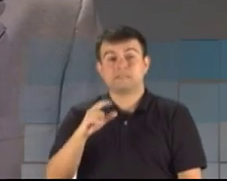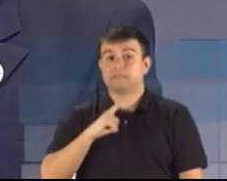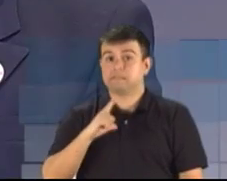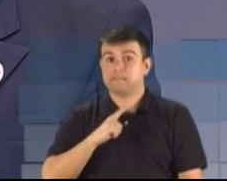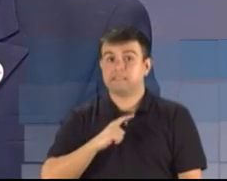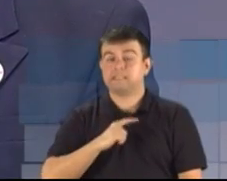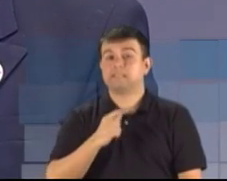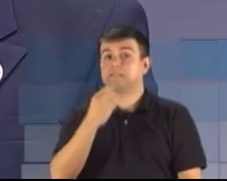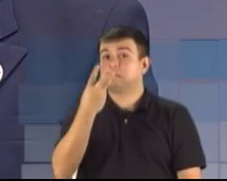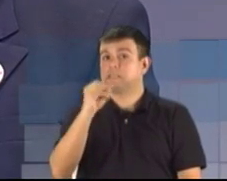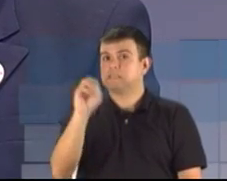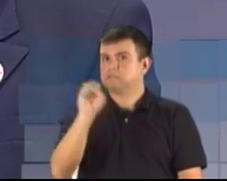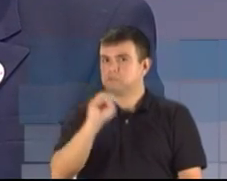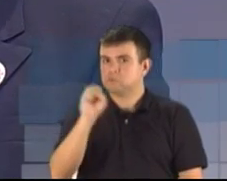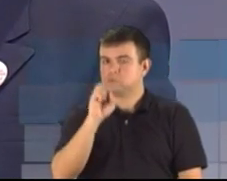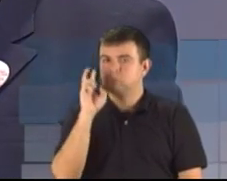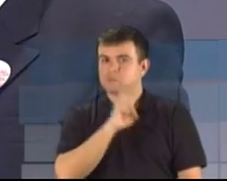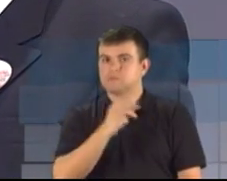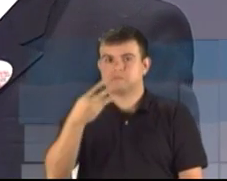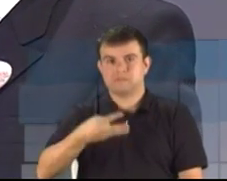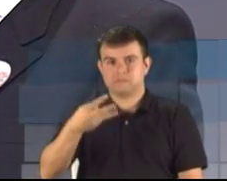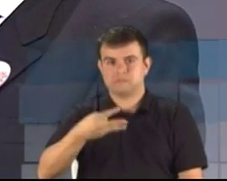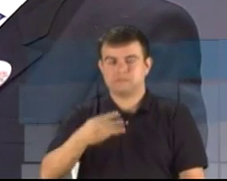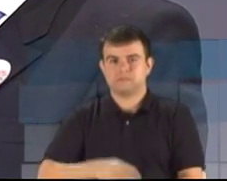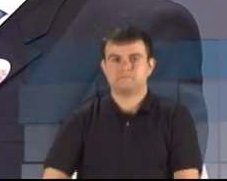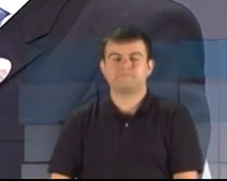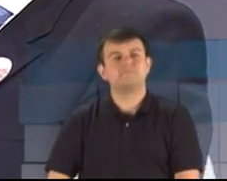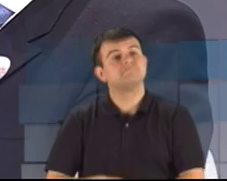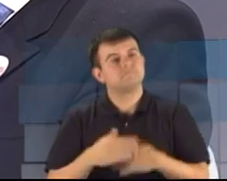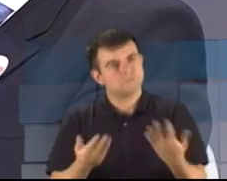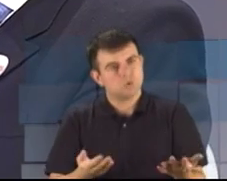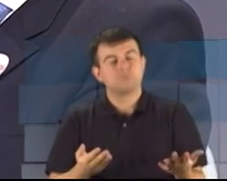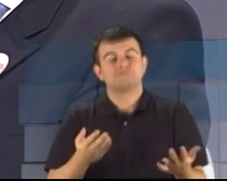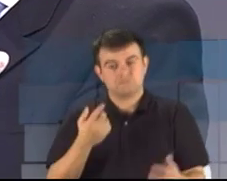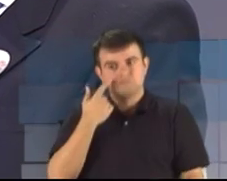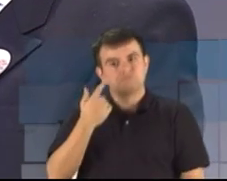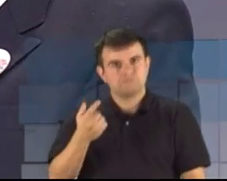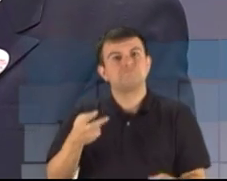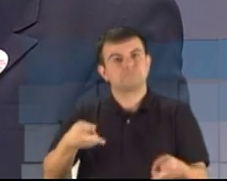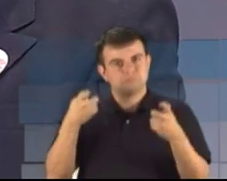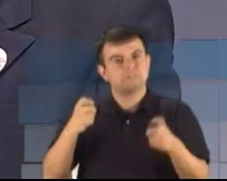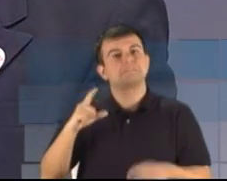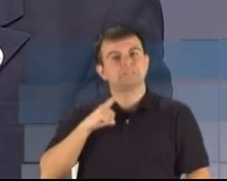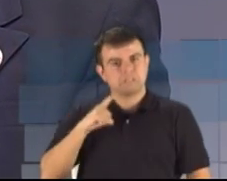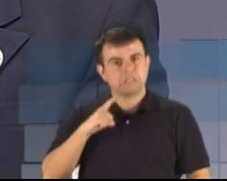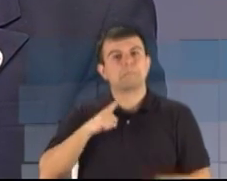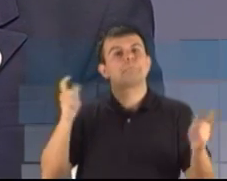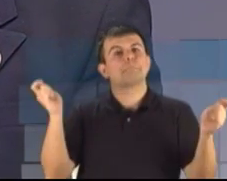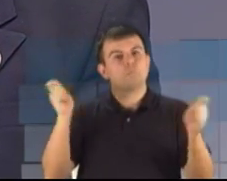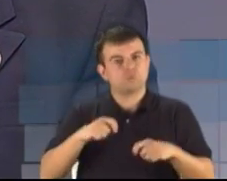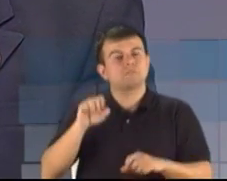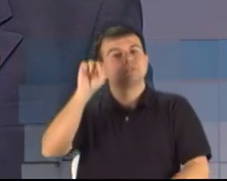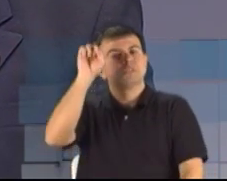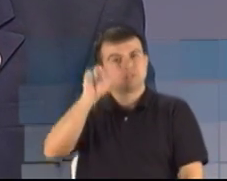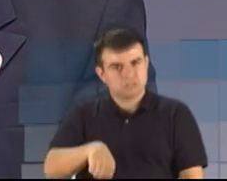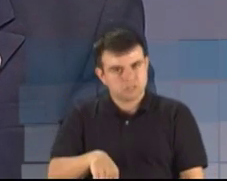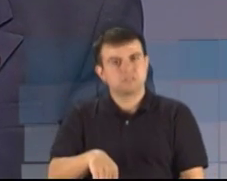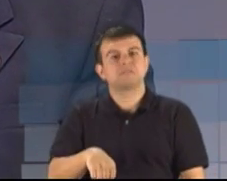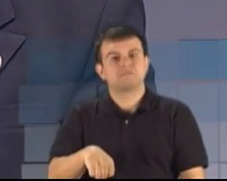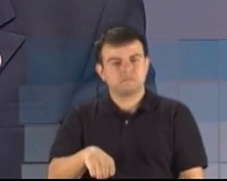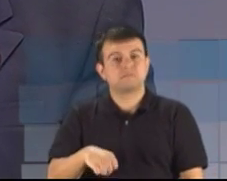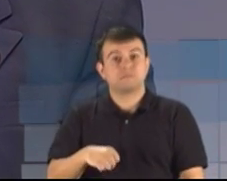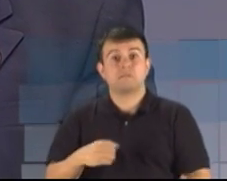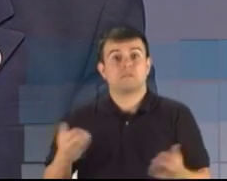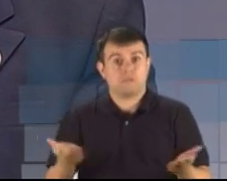réplica. Candidato Roberto, é possível sim ter uma segurança de melhor qualidade. Isso vídeo que aconteceu na